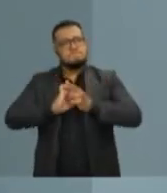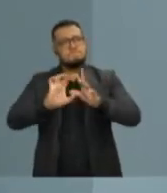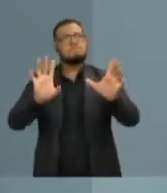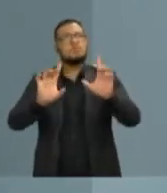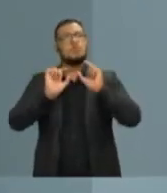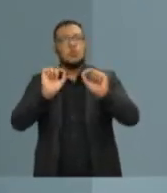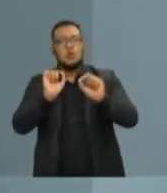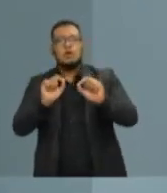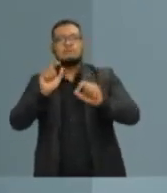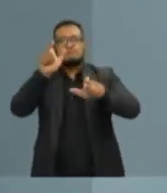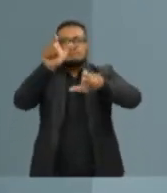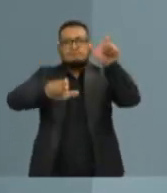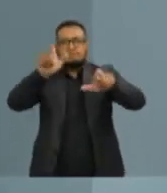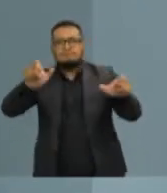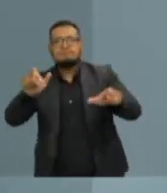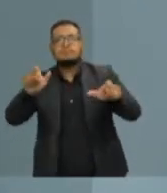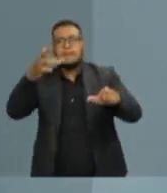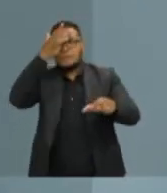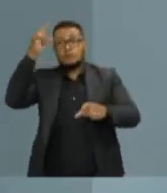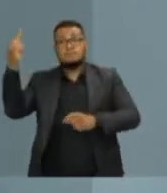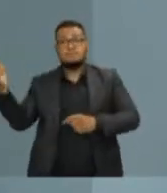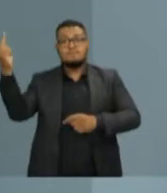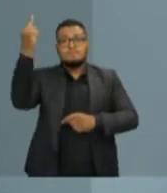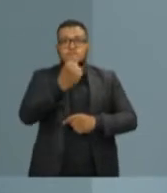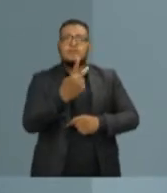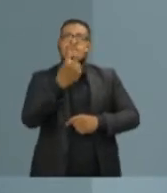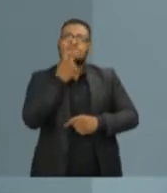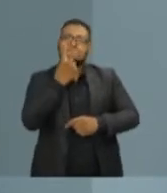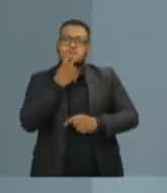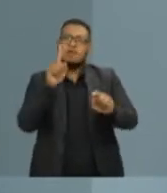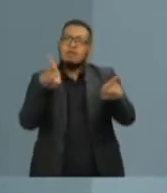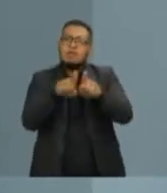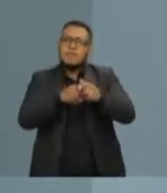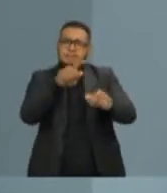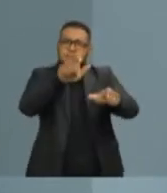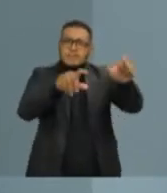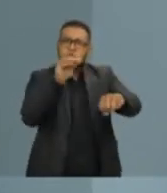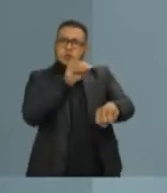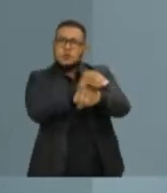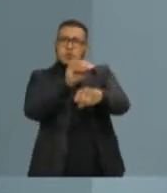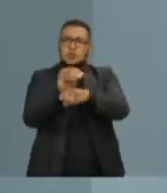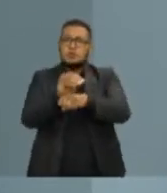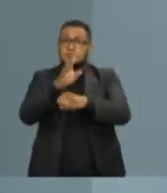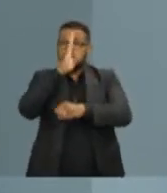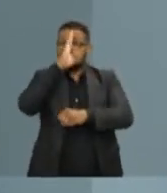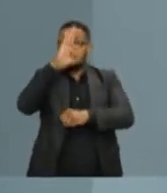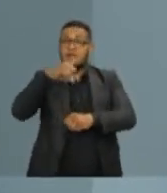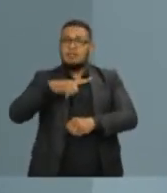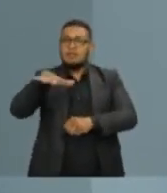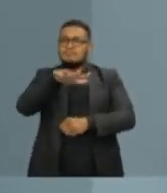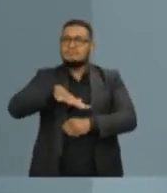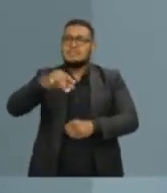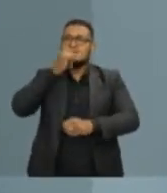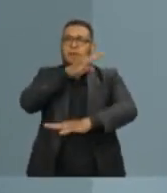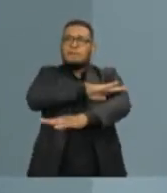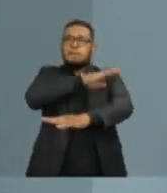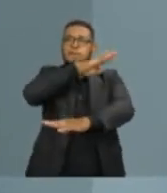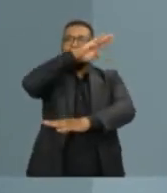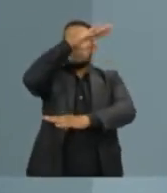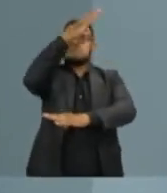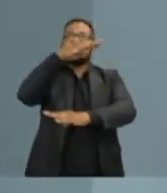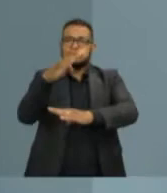permita com que o empreendedor venha para Vitória e que cuide das pessoas, principalmente daquelas que estão nas regiões elevadas, nas regiões de